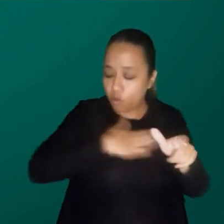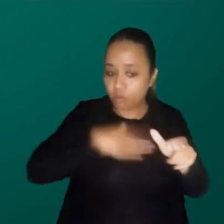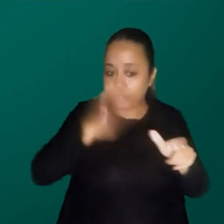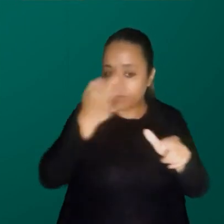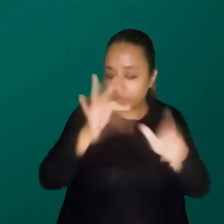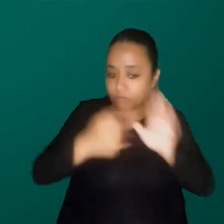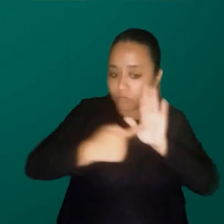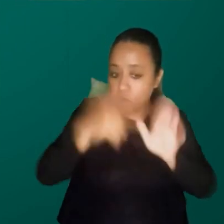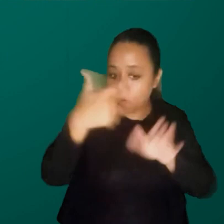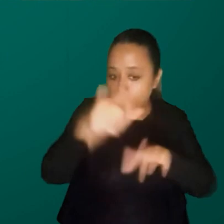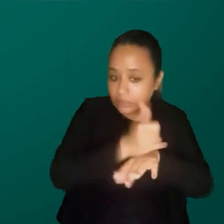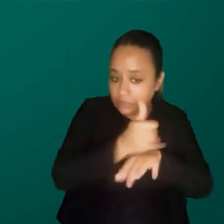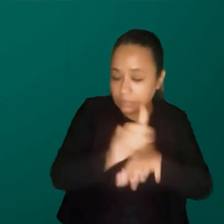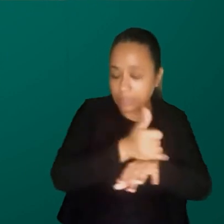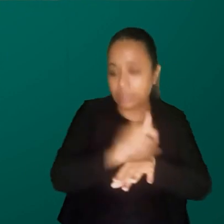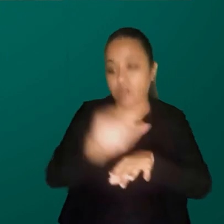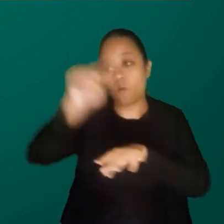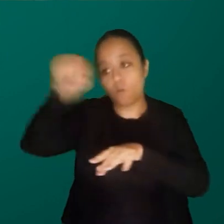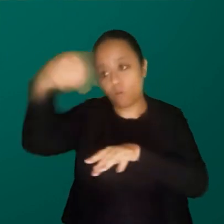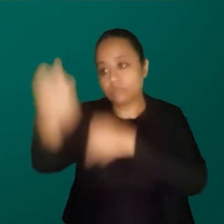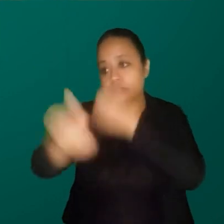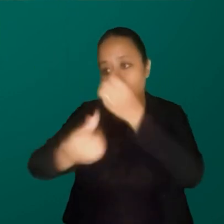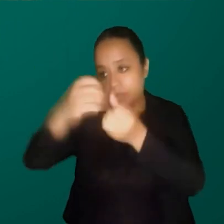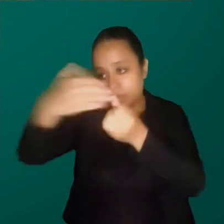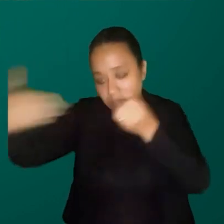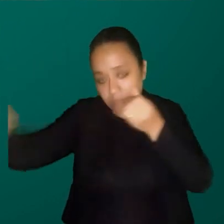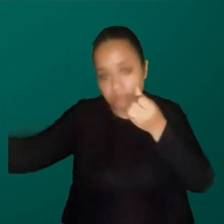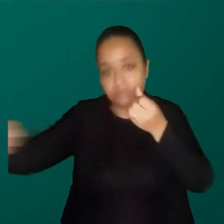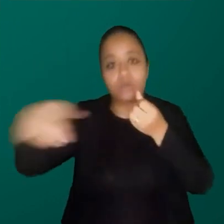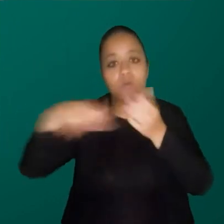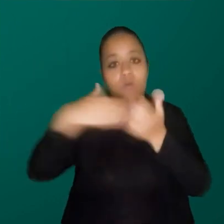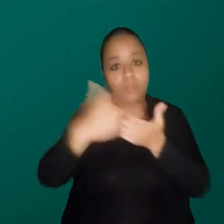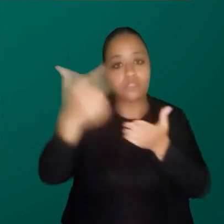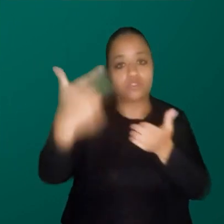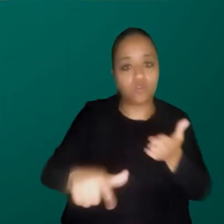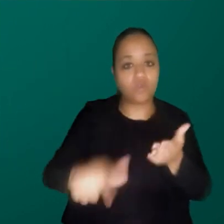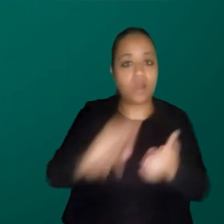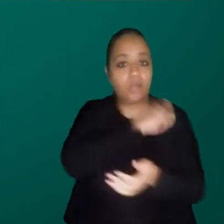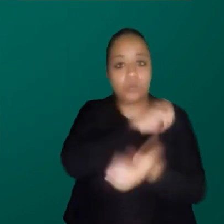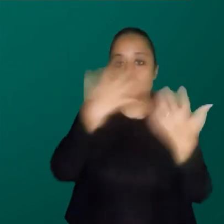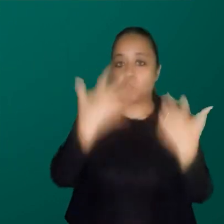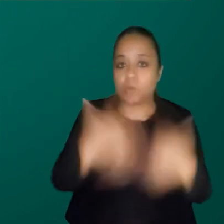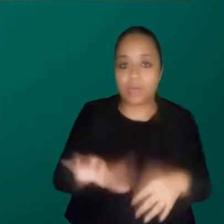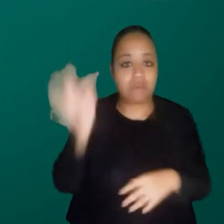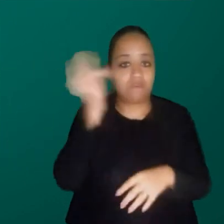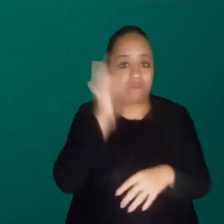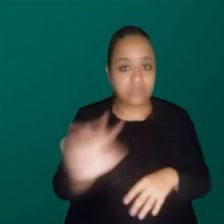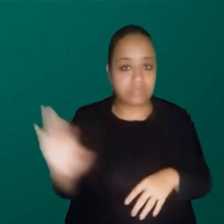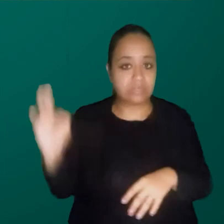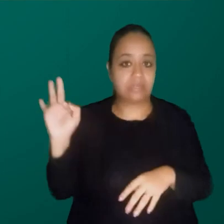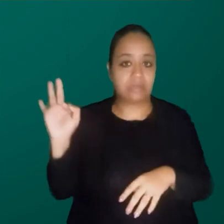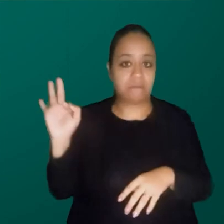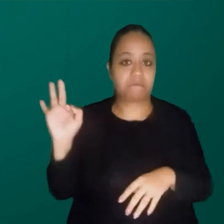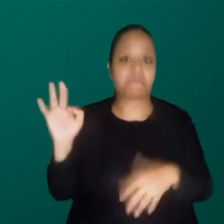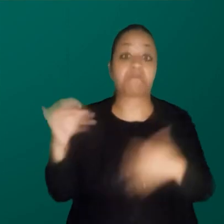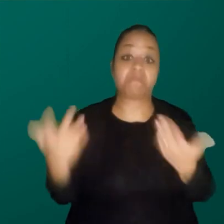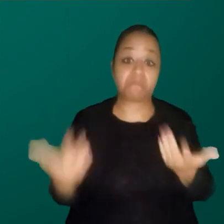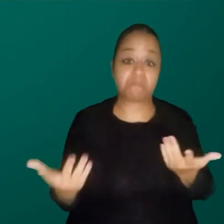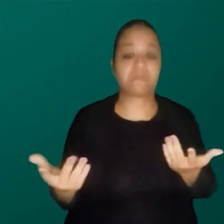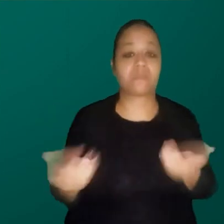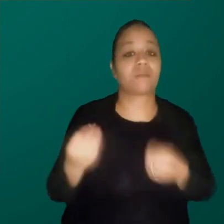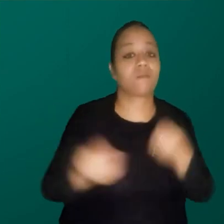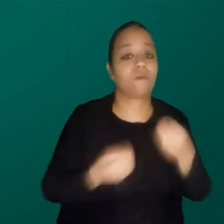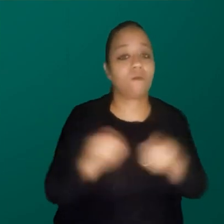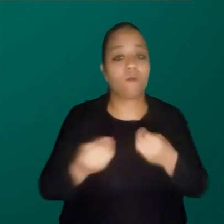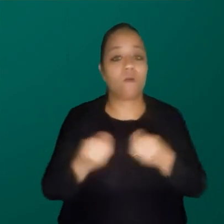para no semestre que vem eu começar tudo de novo com um aluno que não quer saber de física e começar a sísifus. Então, gente é